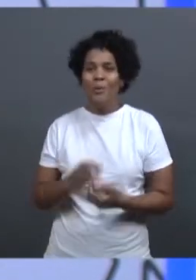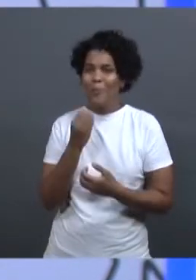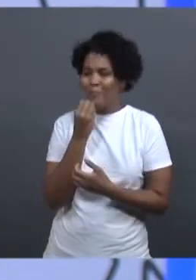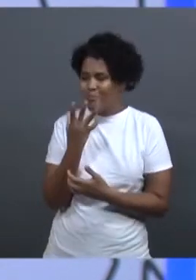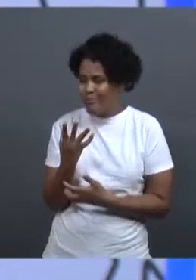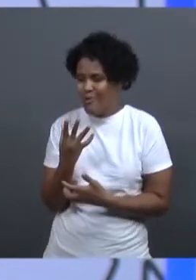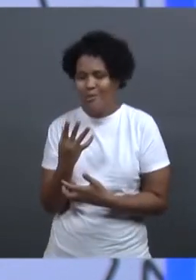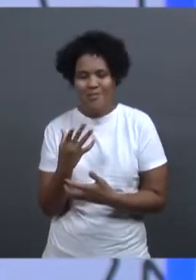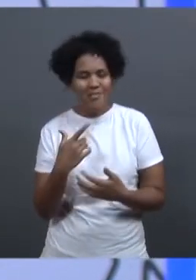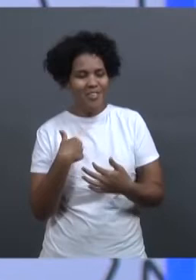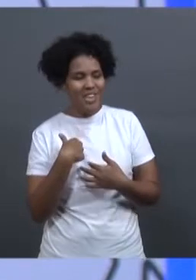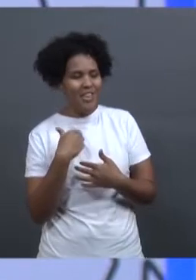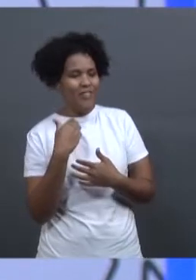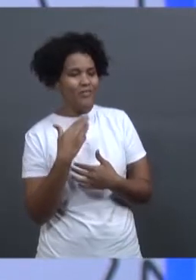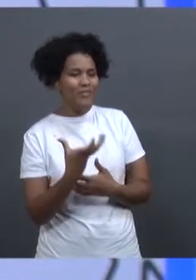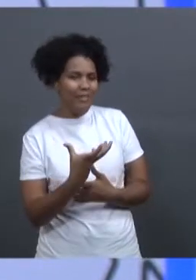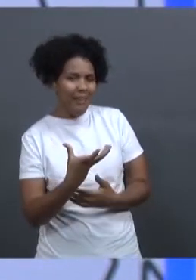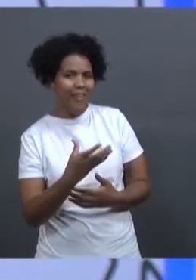contribuir.